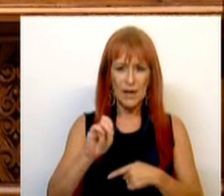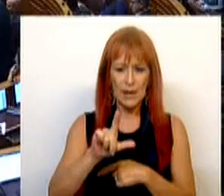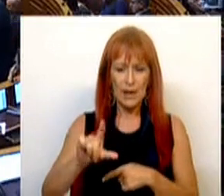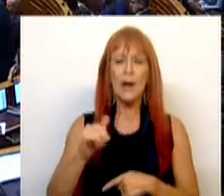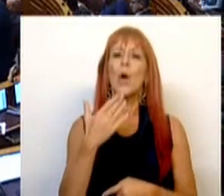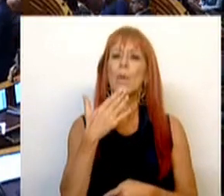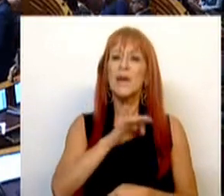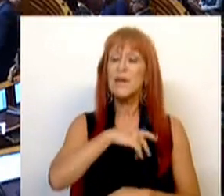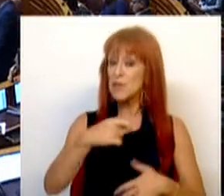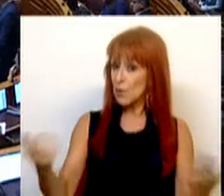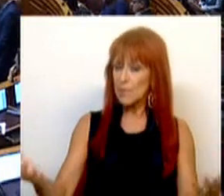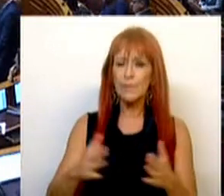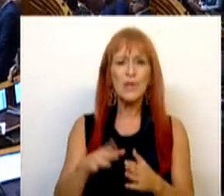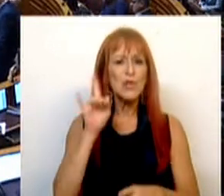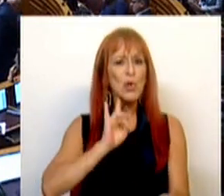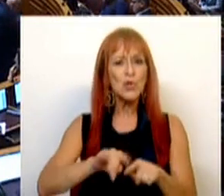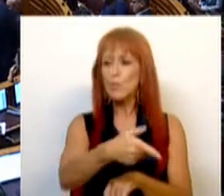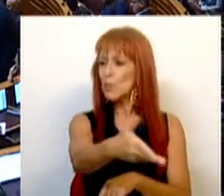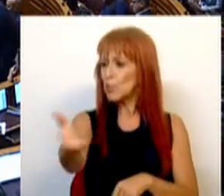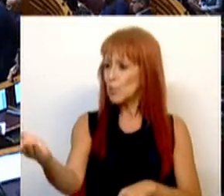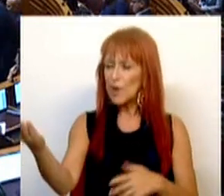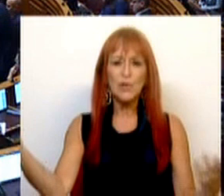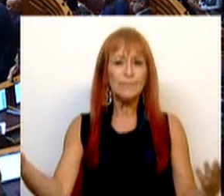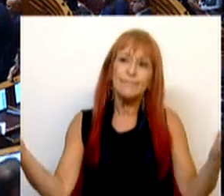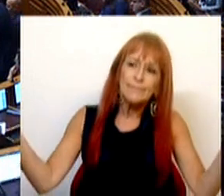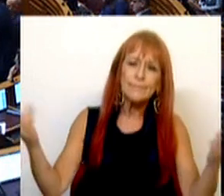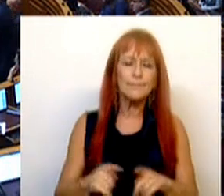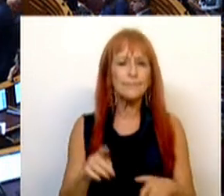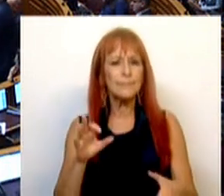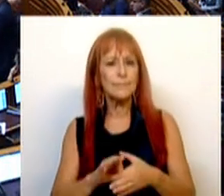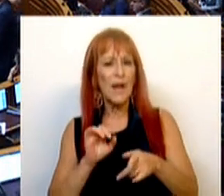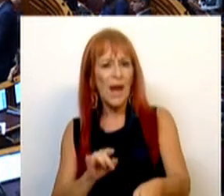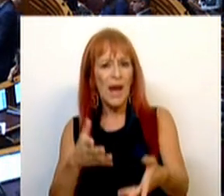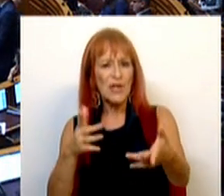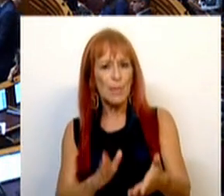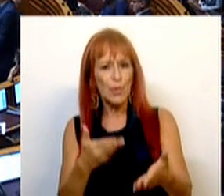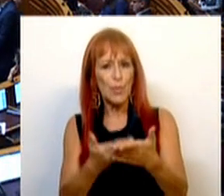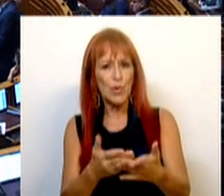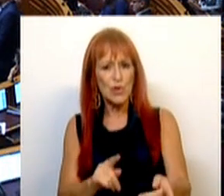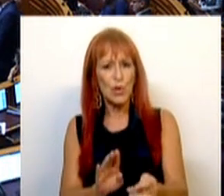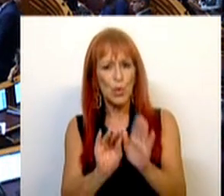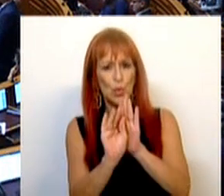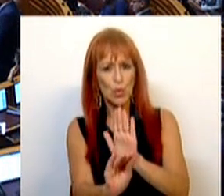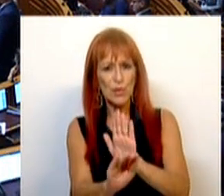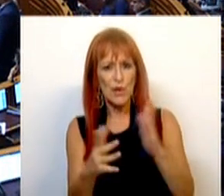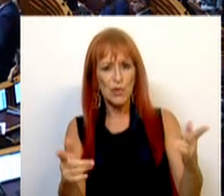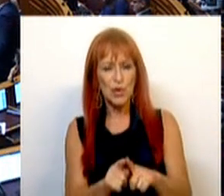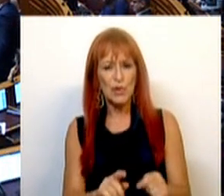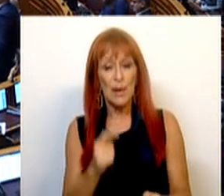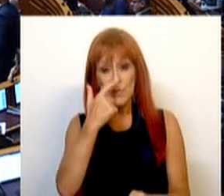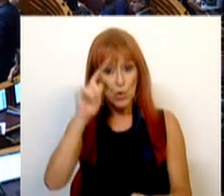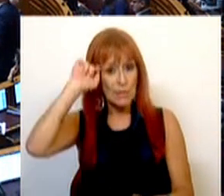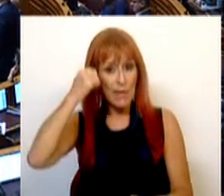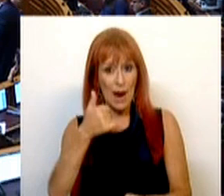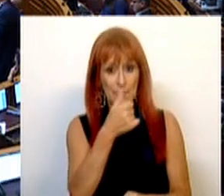Muito obrigado Sr. Presidente, Sras. e Srs. Deputados, sobre esta proposta de resolução relativamente aos usados do